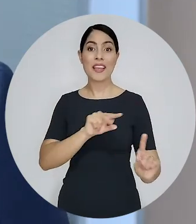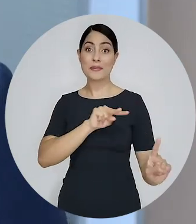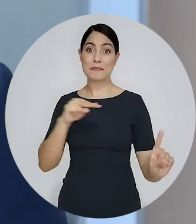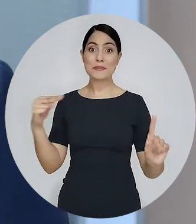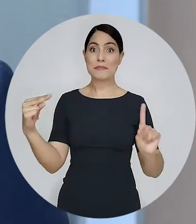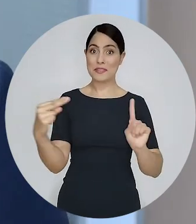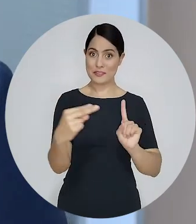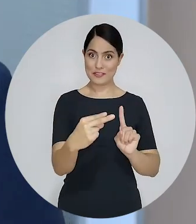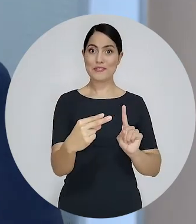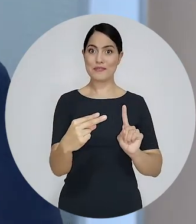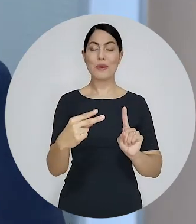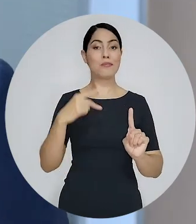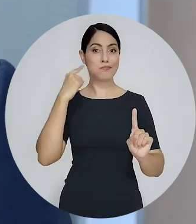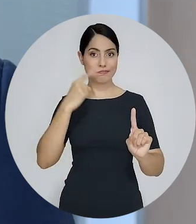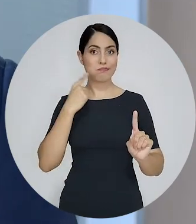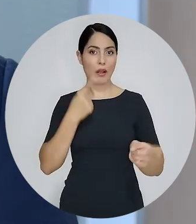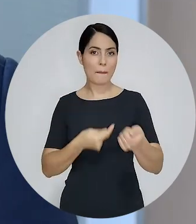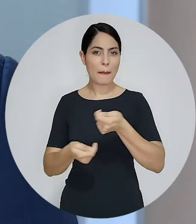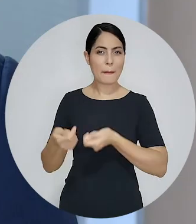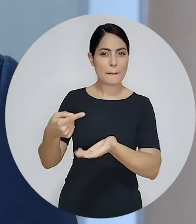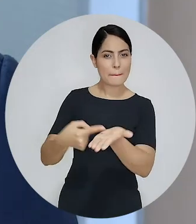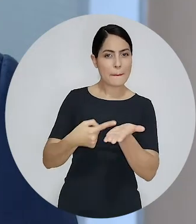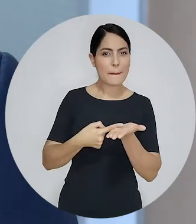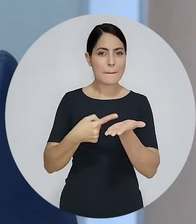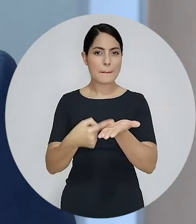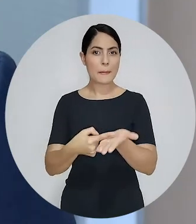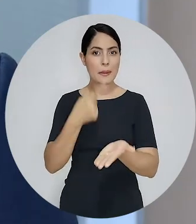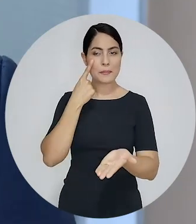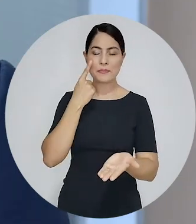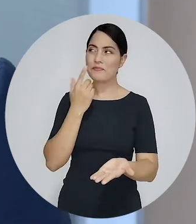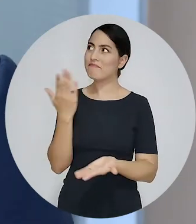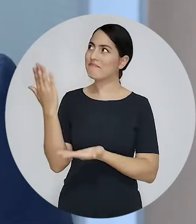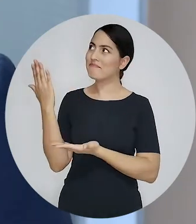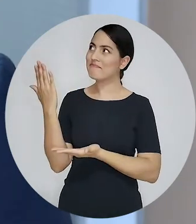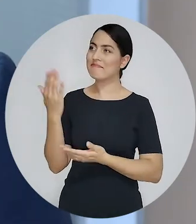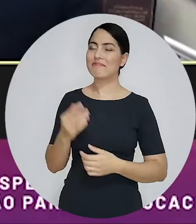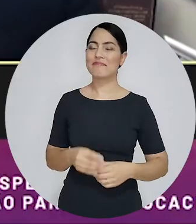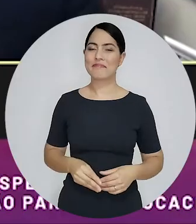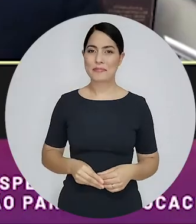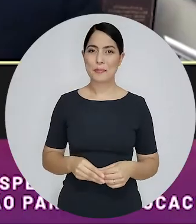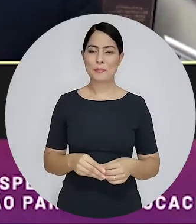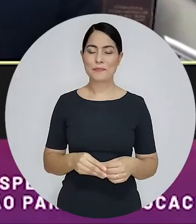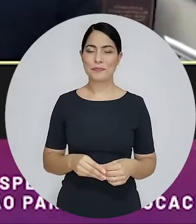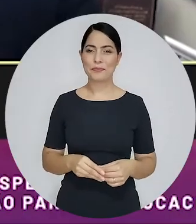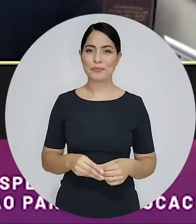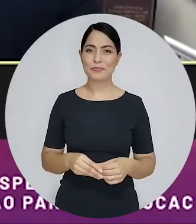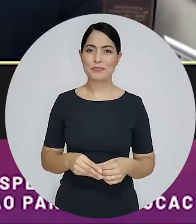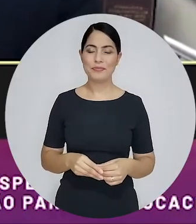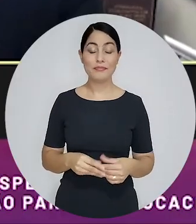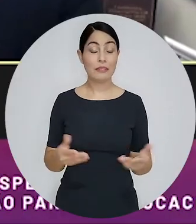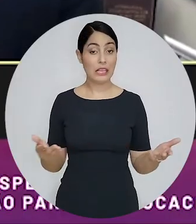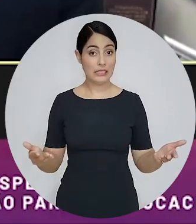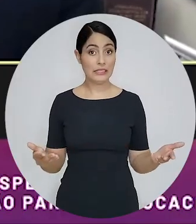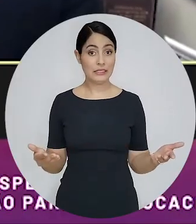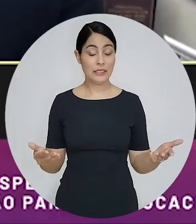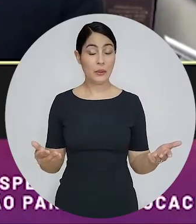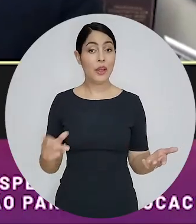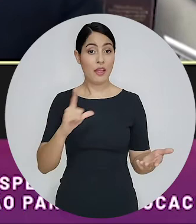perspectivas em negociação para a advocacia acompanhe de um lado de um essa